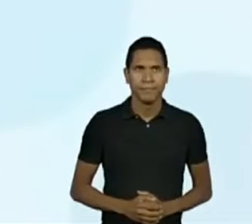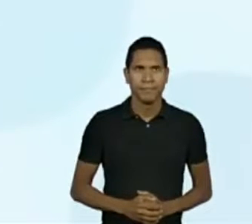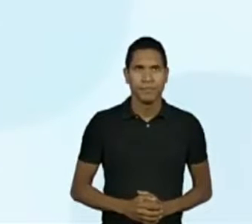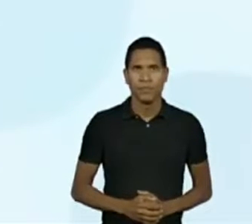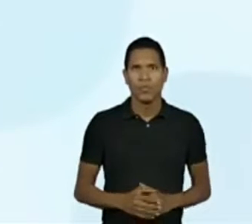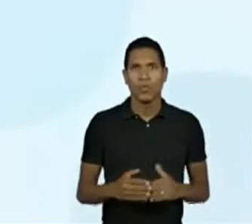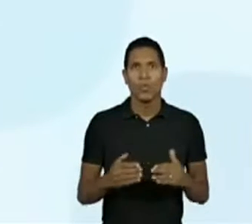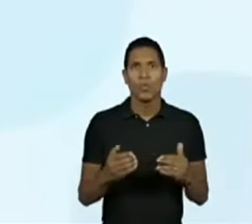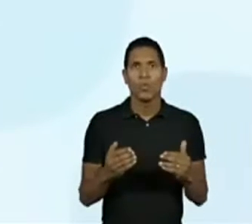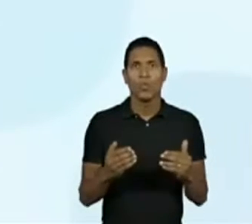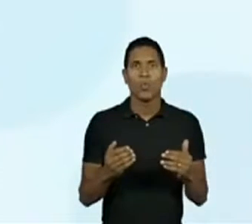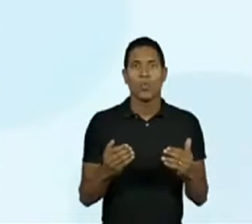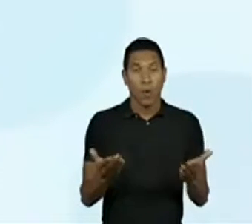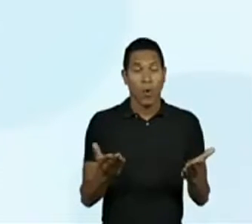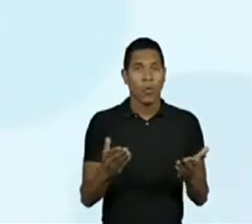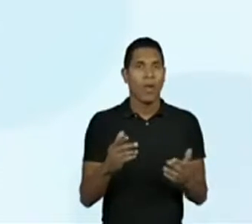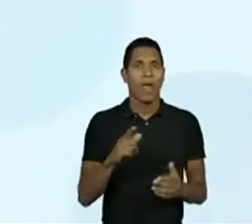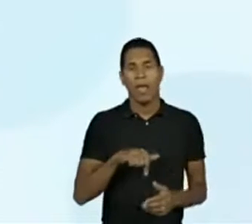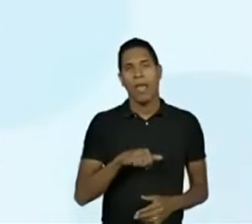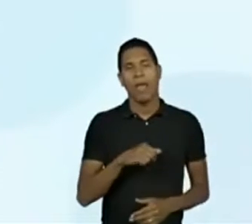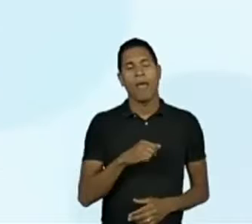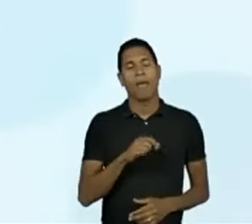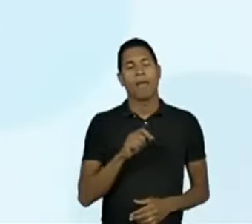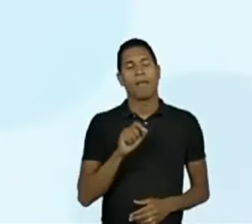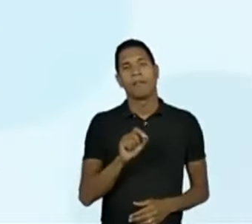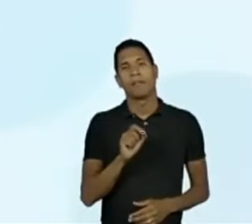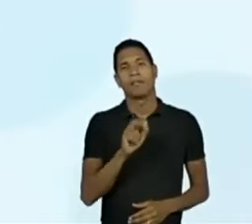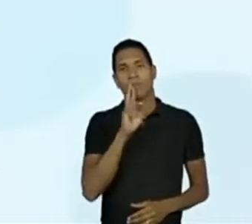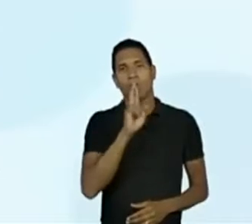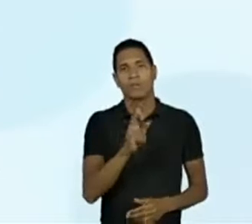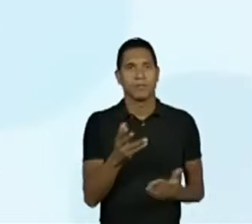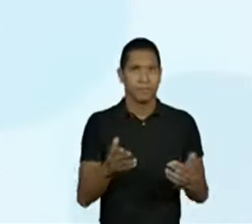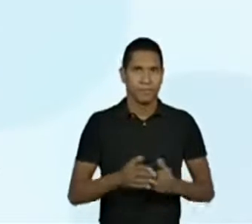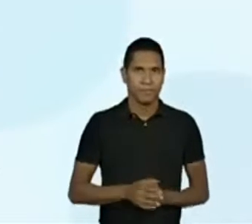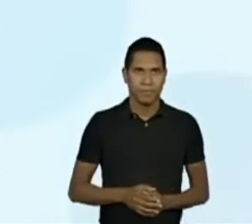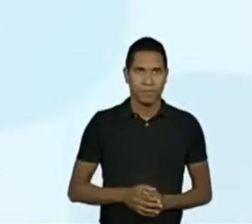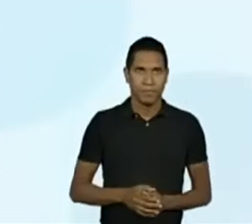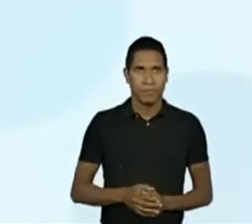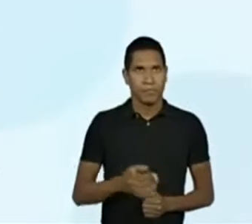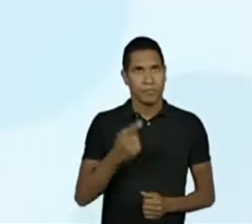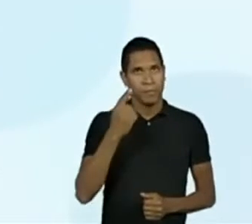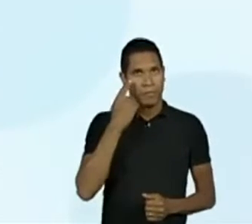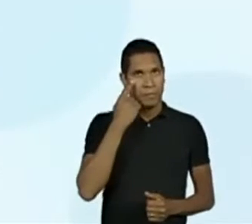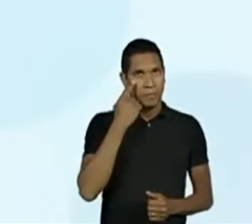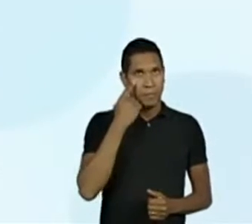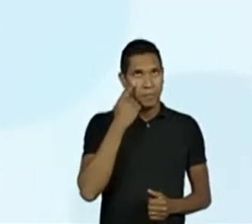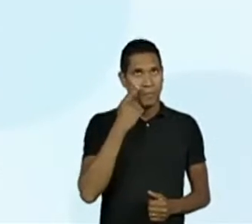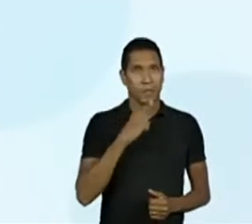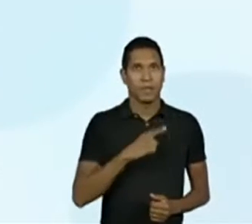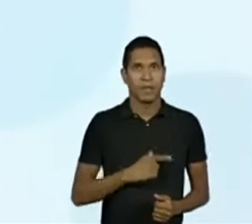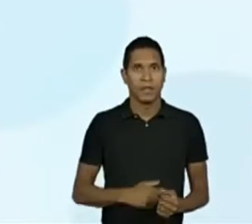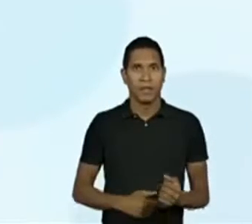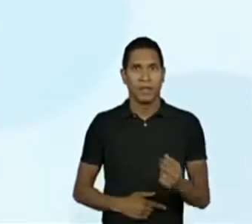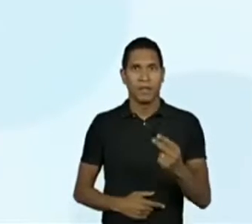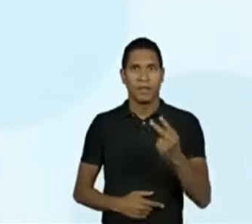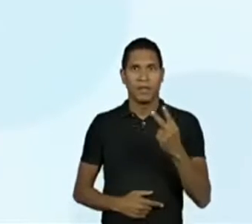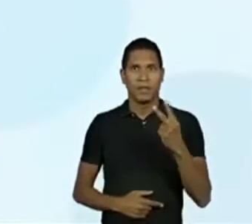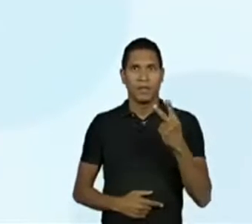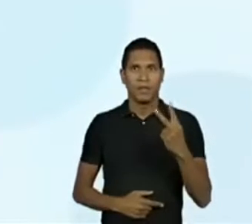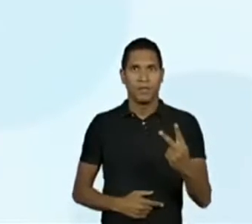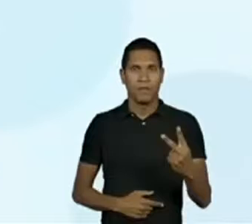Então, 27 menos